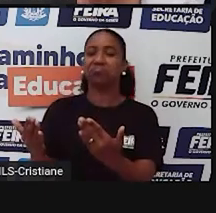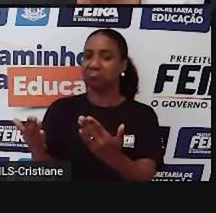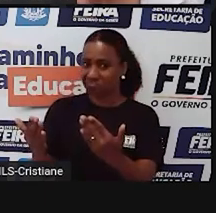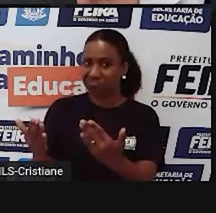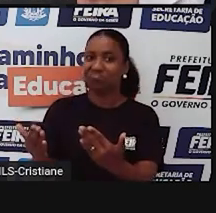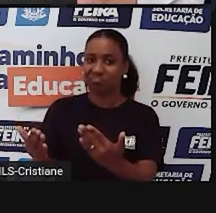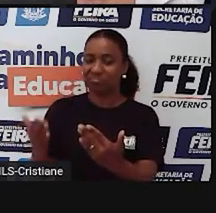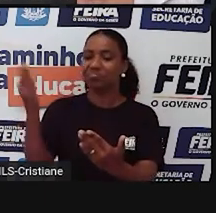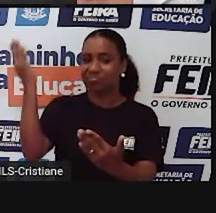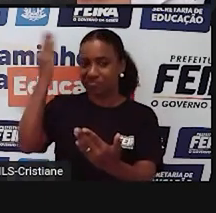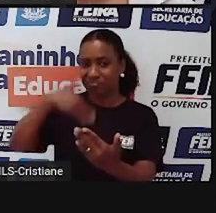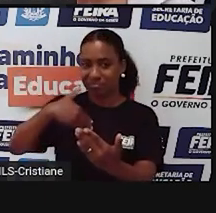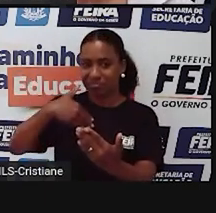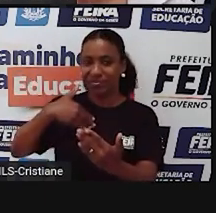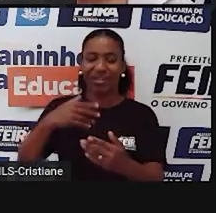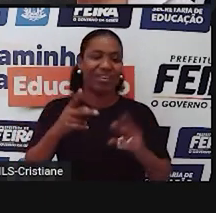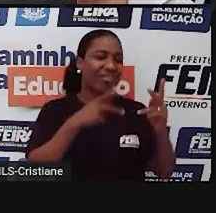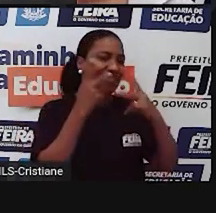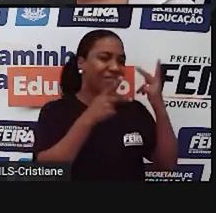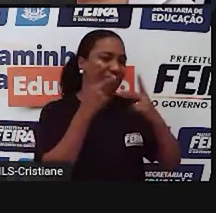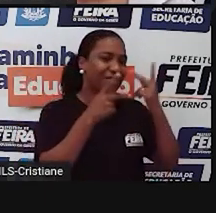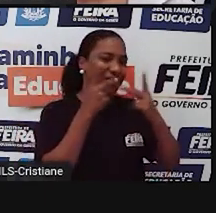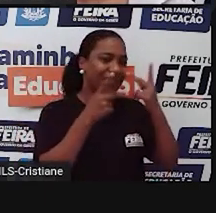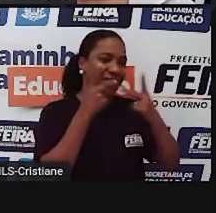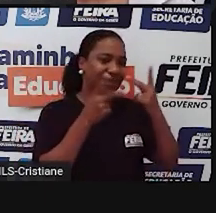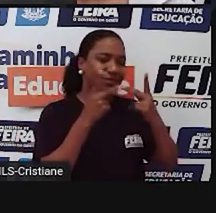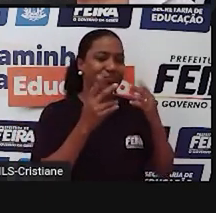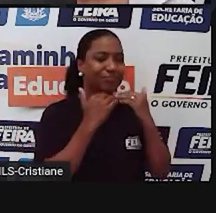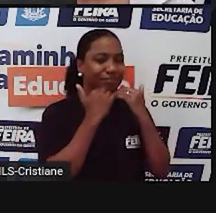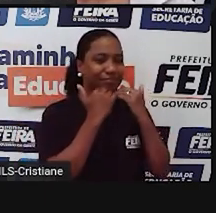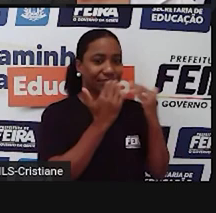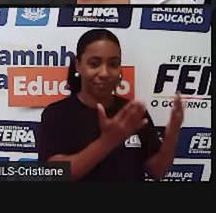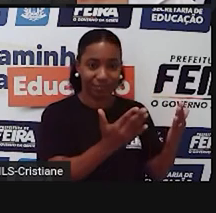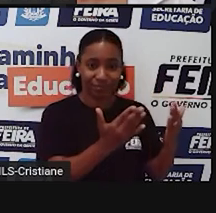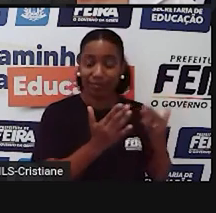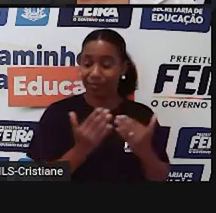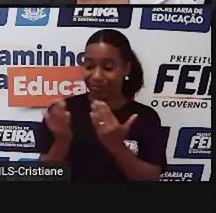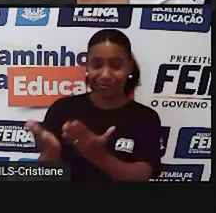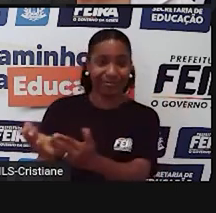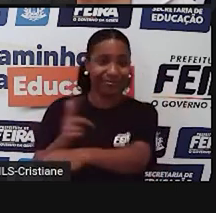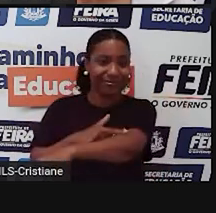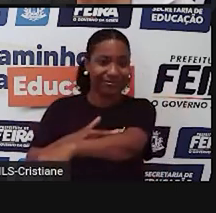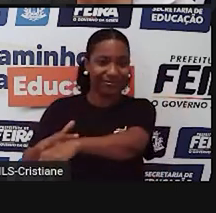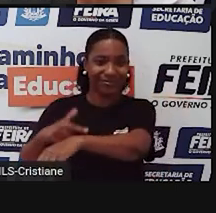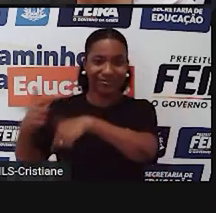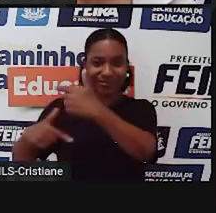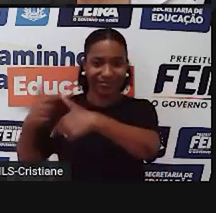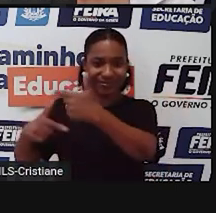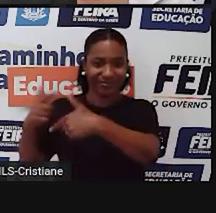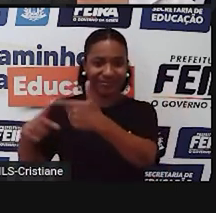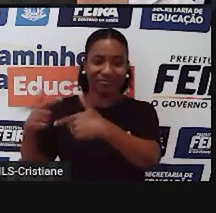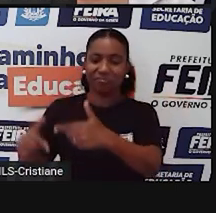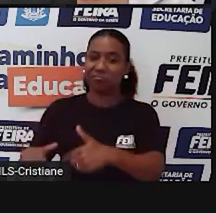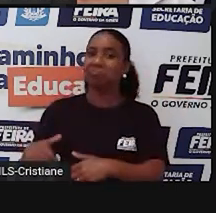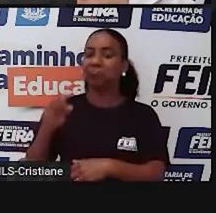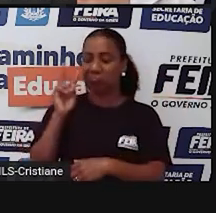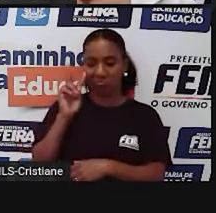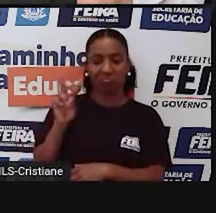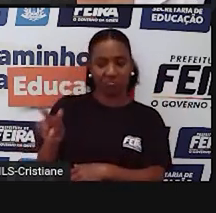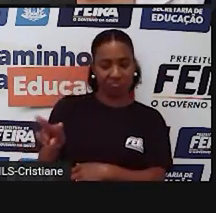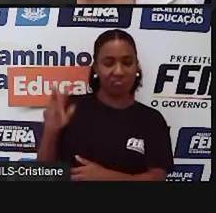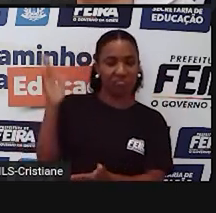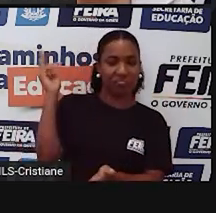coisas do que fazê-las. Você não conhece alguém, não aquela pessoa que fala, fala, fala, não faz,